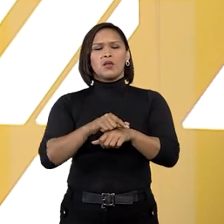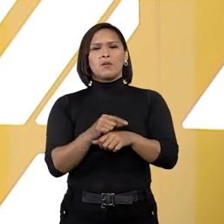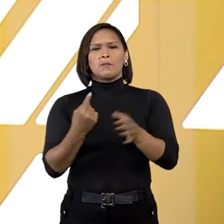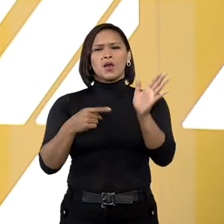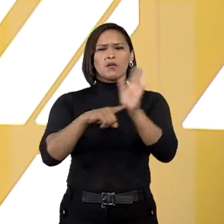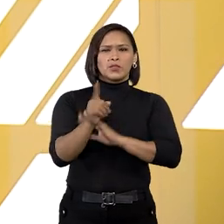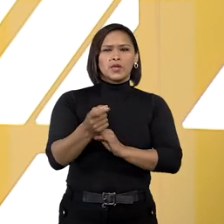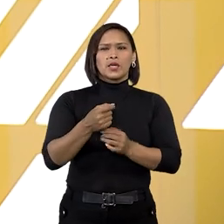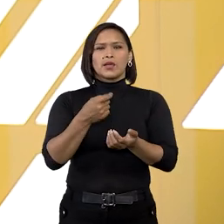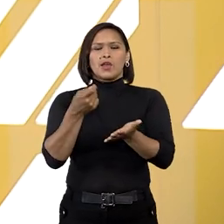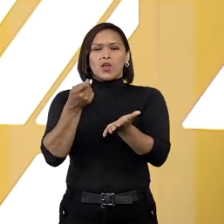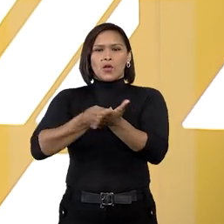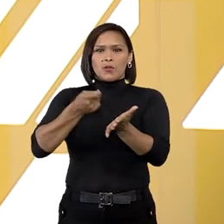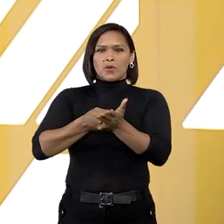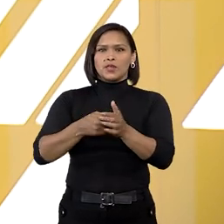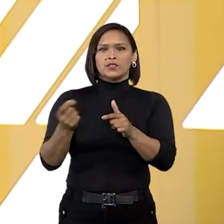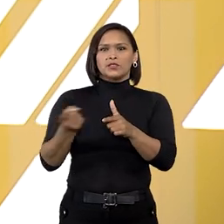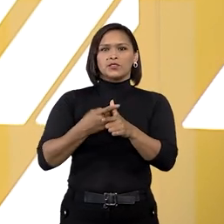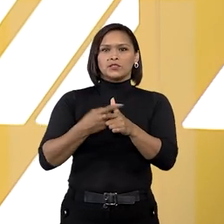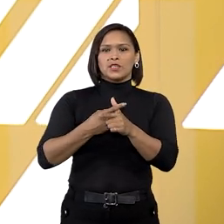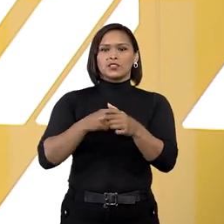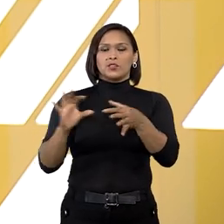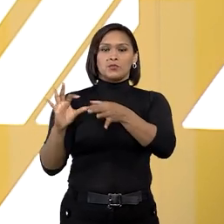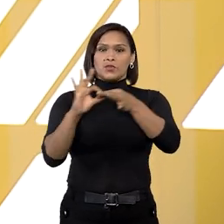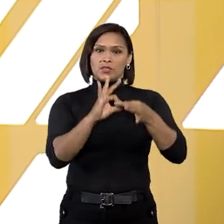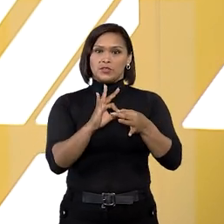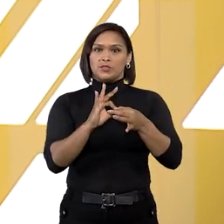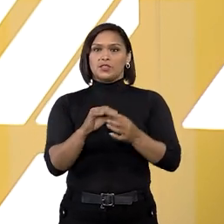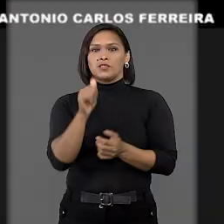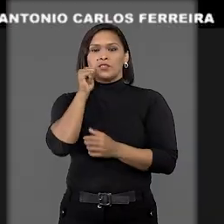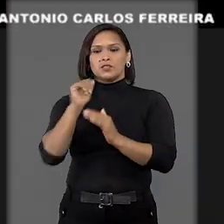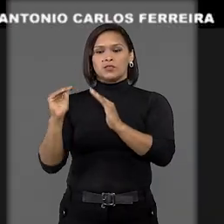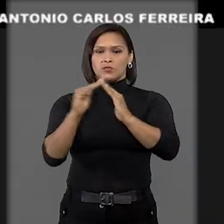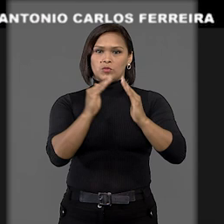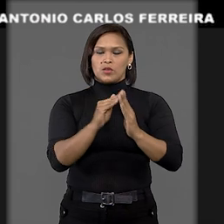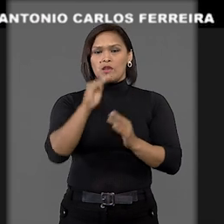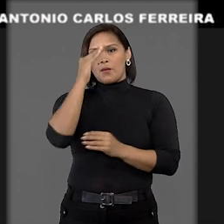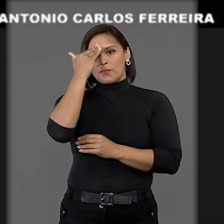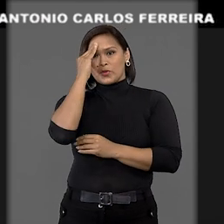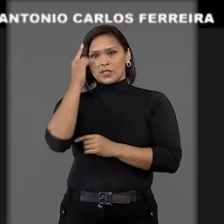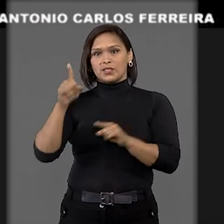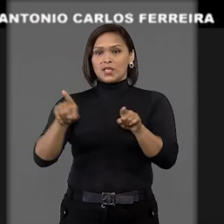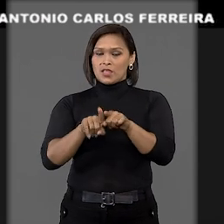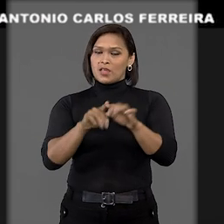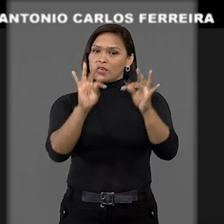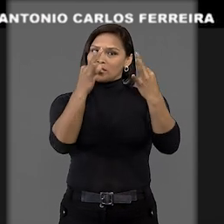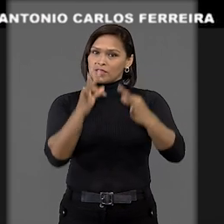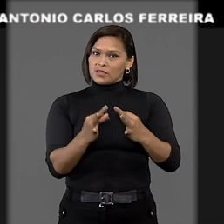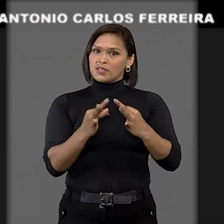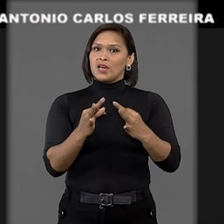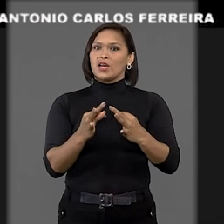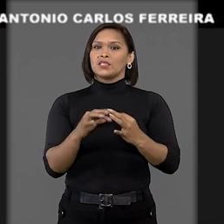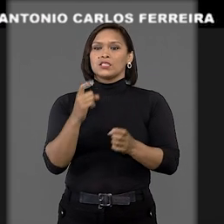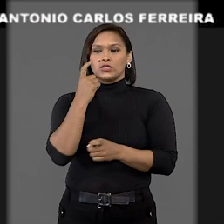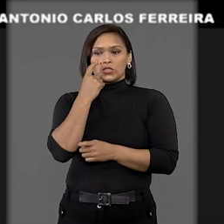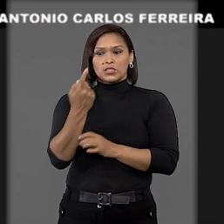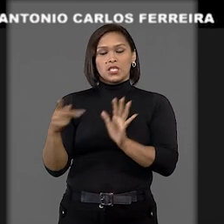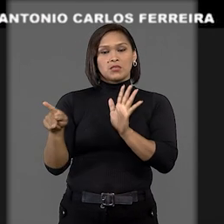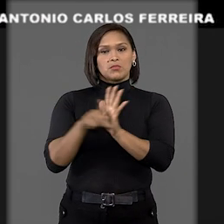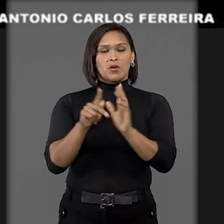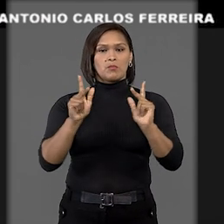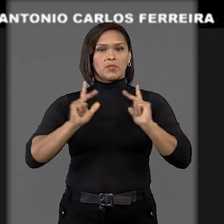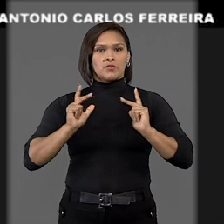questionar cobrança de taxa por associação de moradores. Por entender que se trata de interesse iminentemente